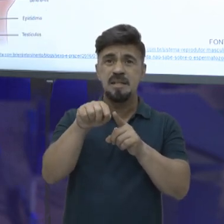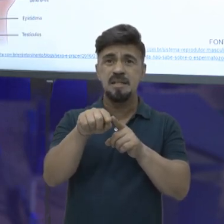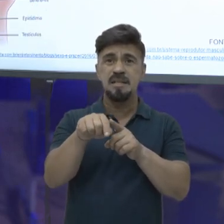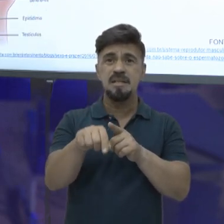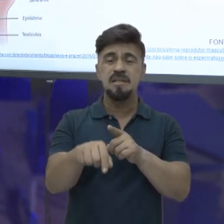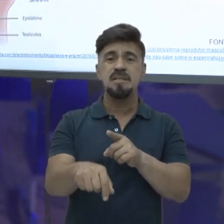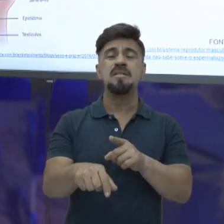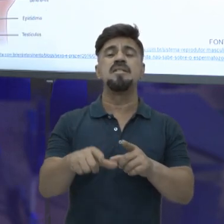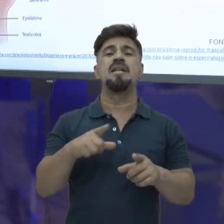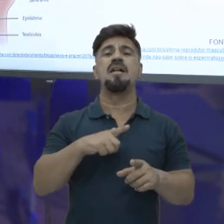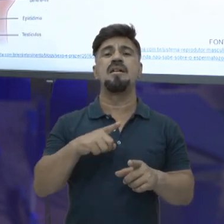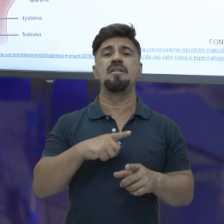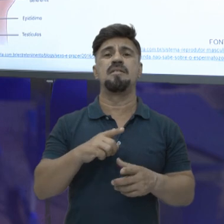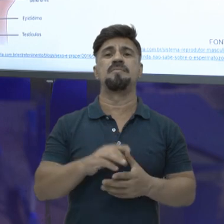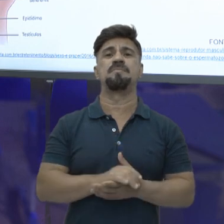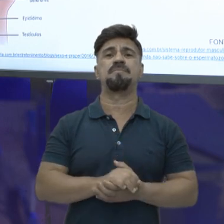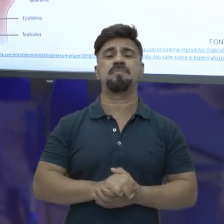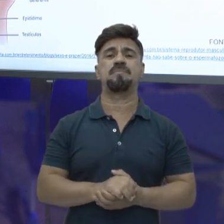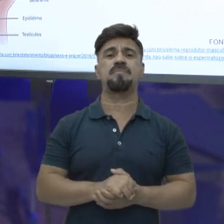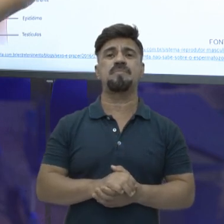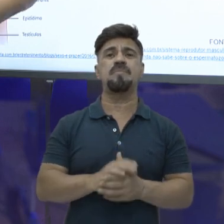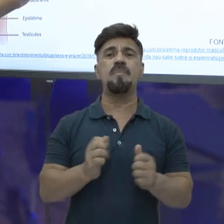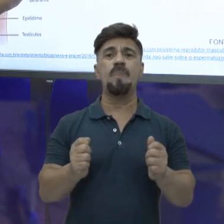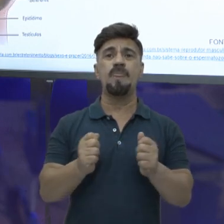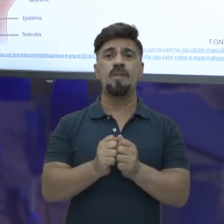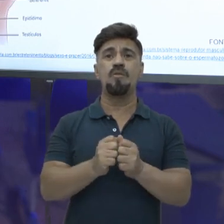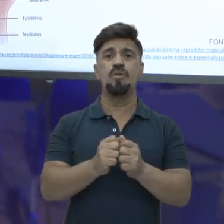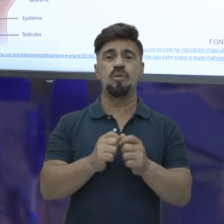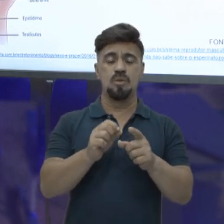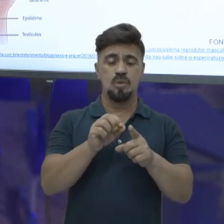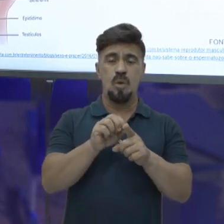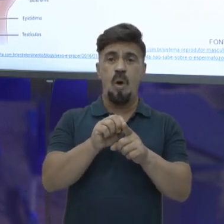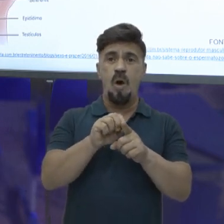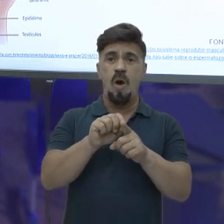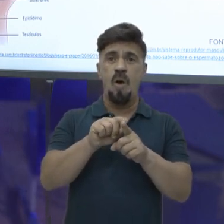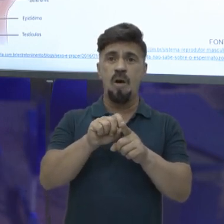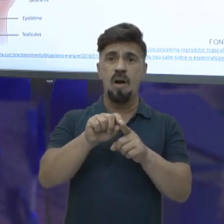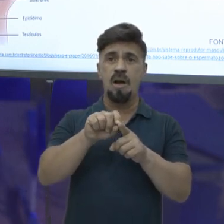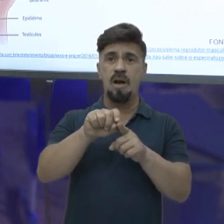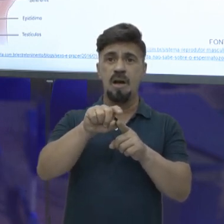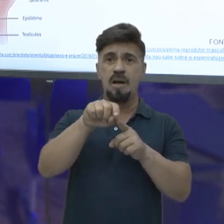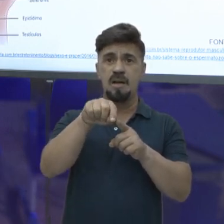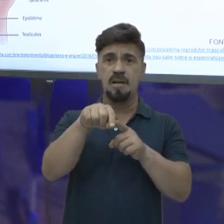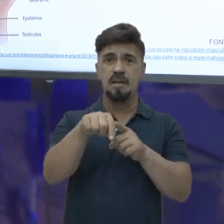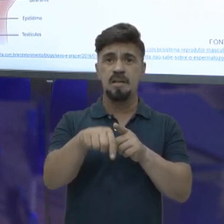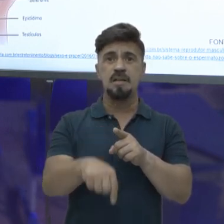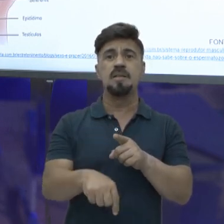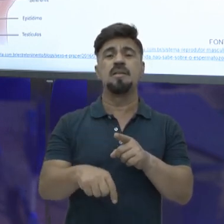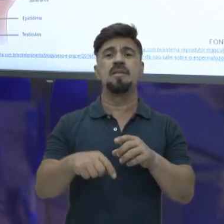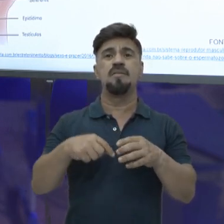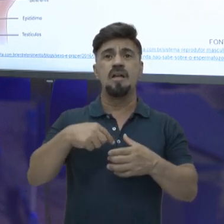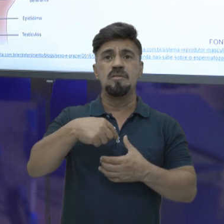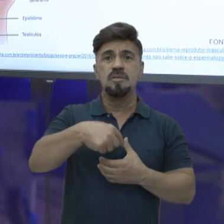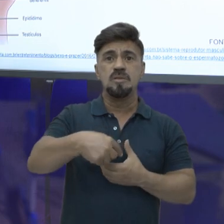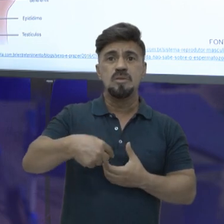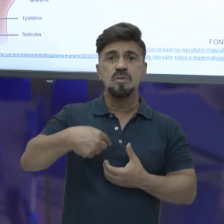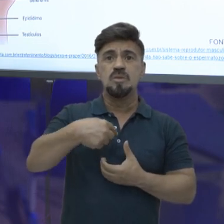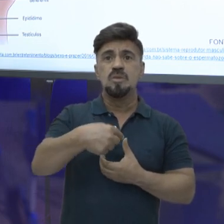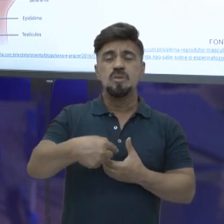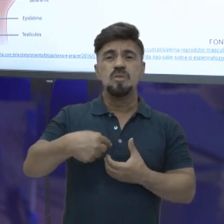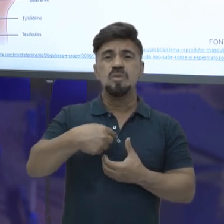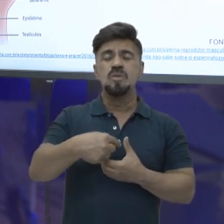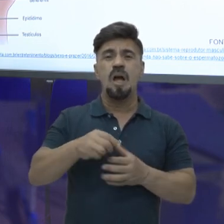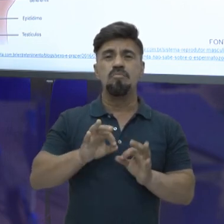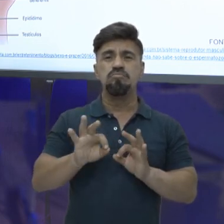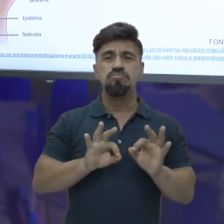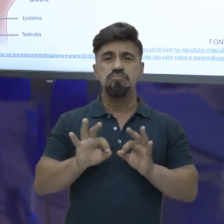gerado por essas glândulas junto do espermatozoide. O espermatozoide é produzido aqui e aqui são produzidos líquidos